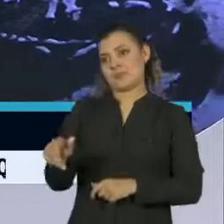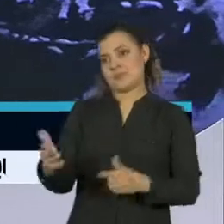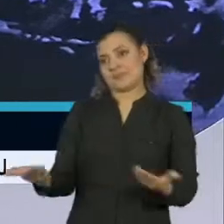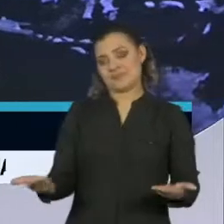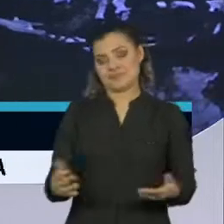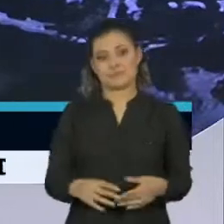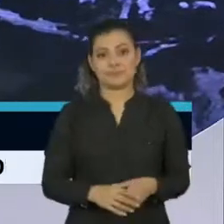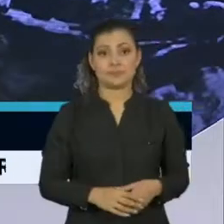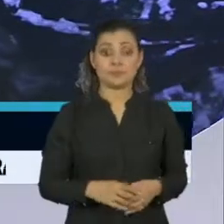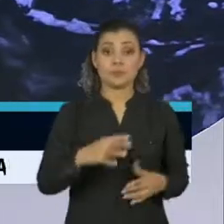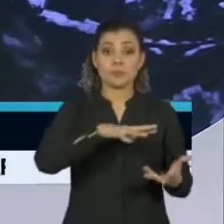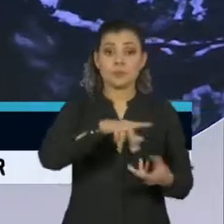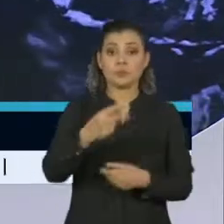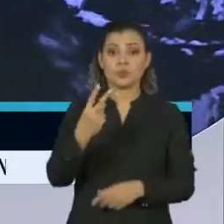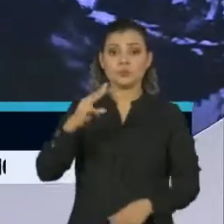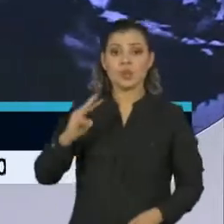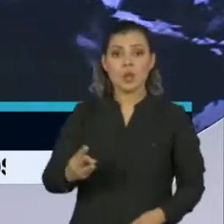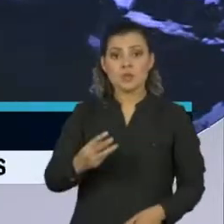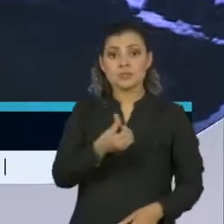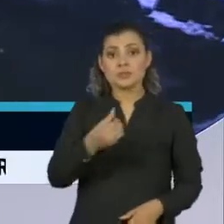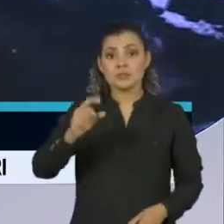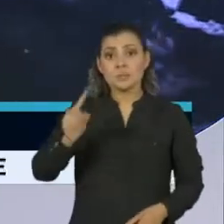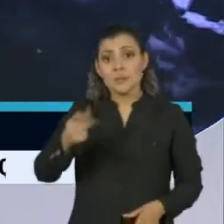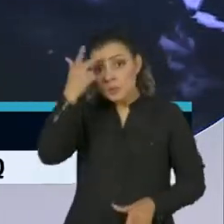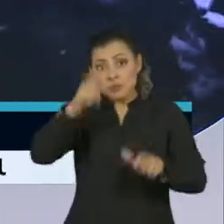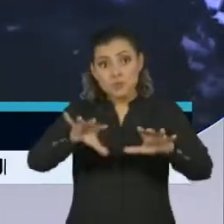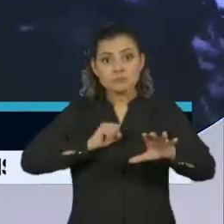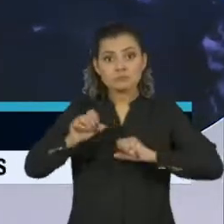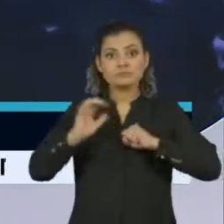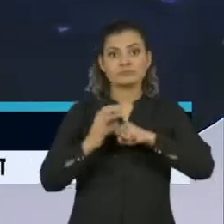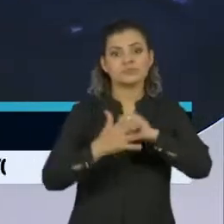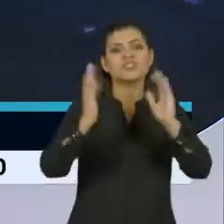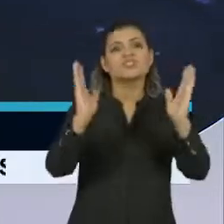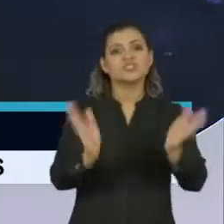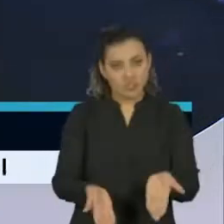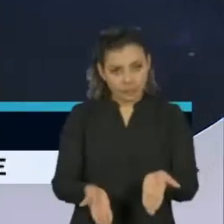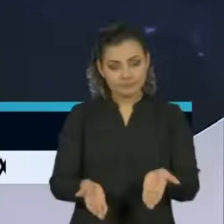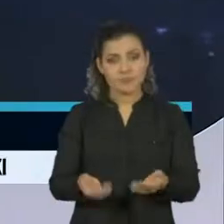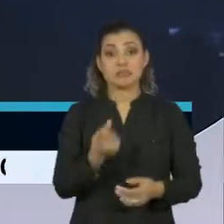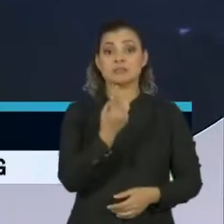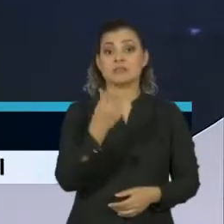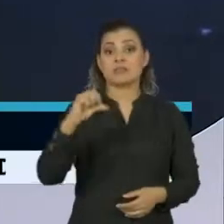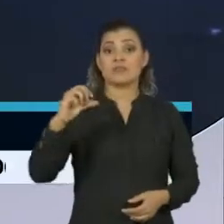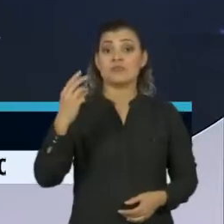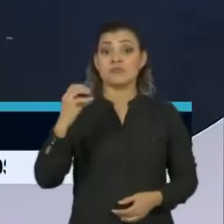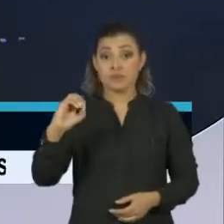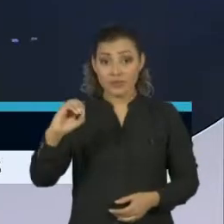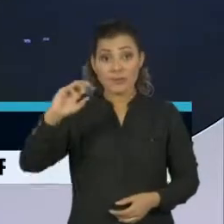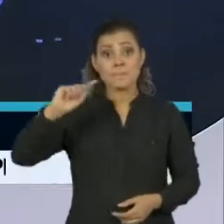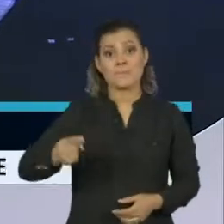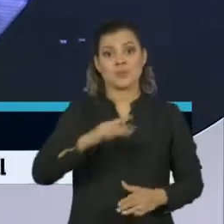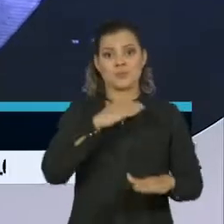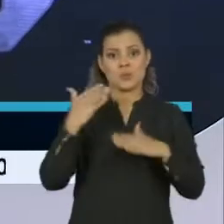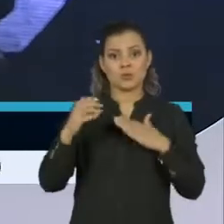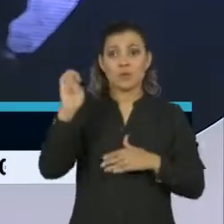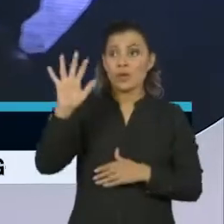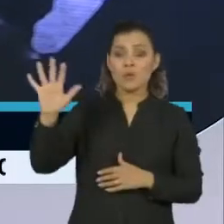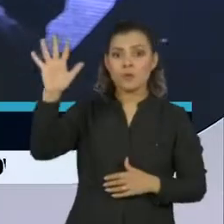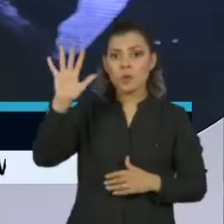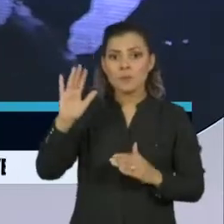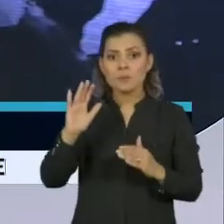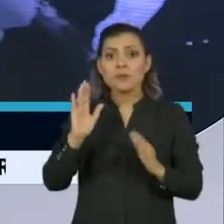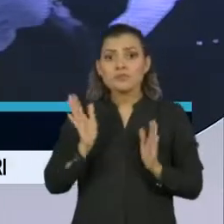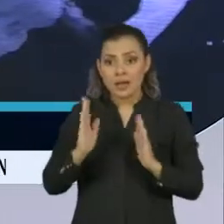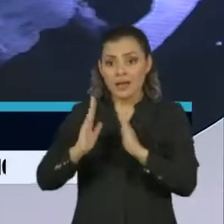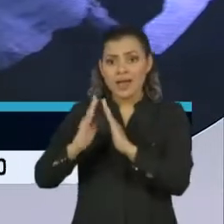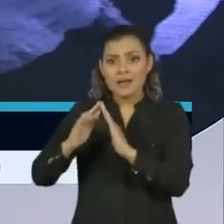São mais de 2 milhões e 600 mil casos confirmados da Covid-19 com 190 mil mortos. Na Europa, as casas